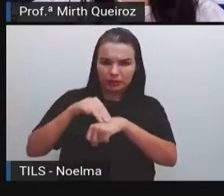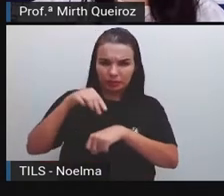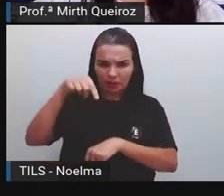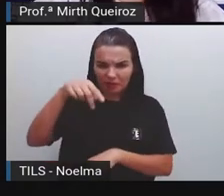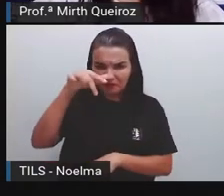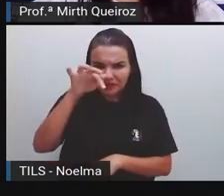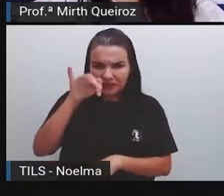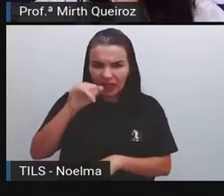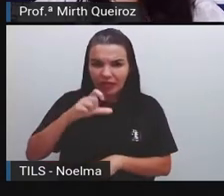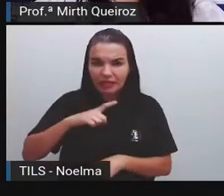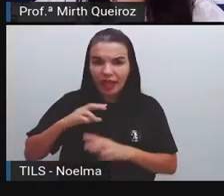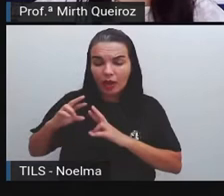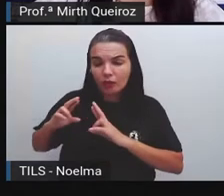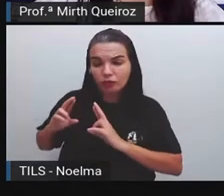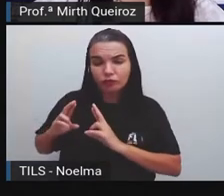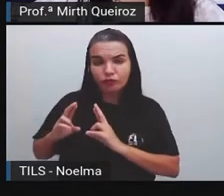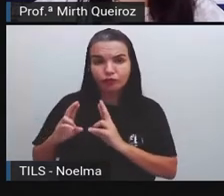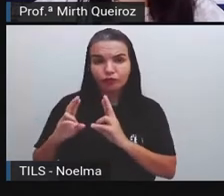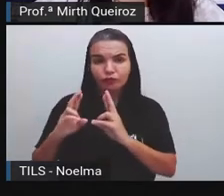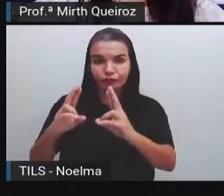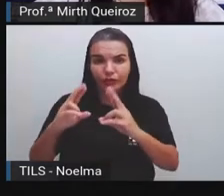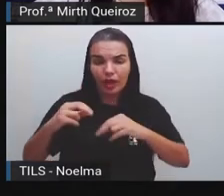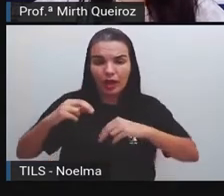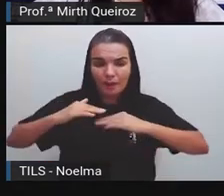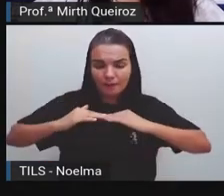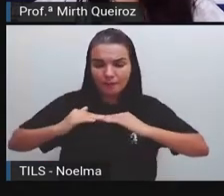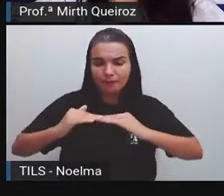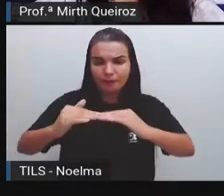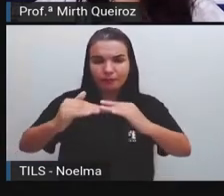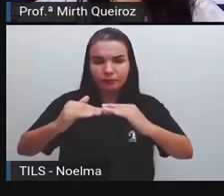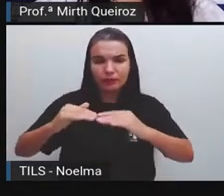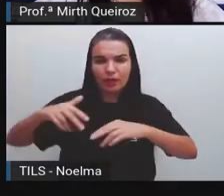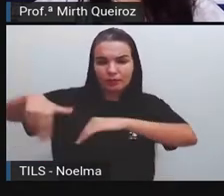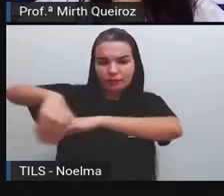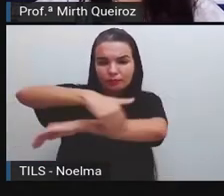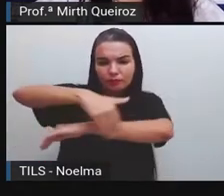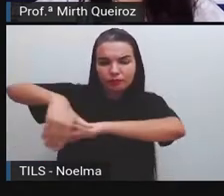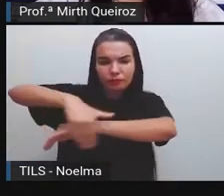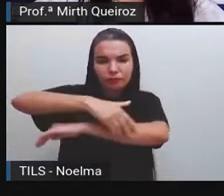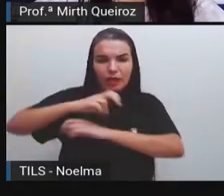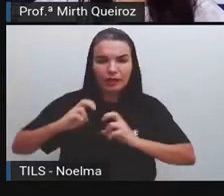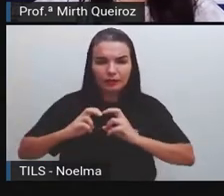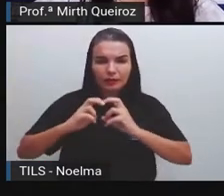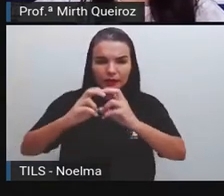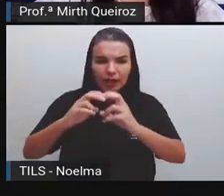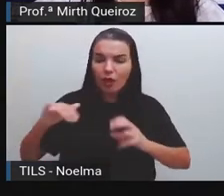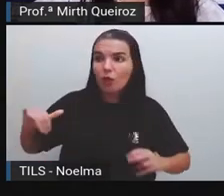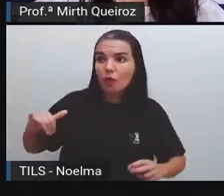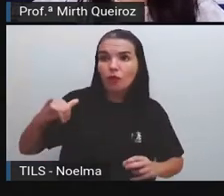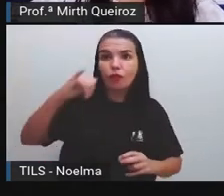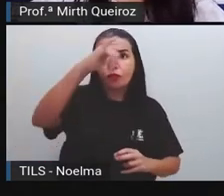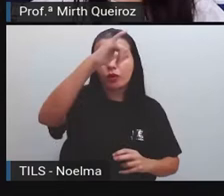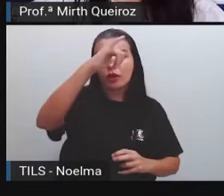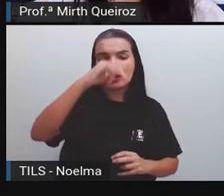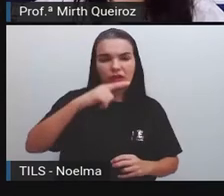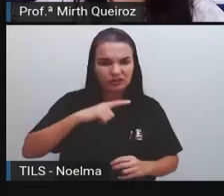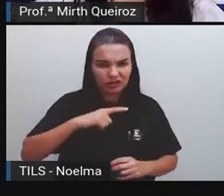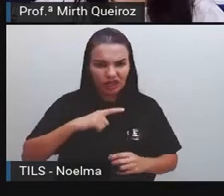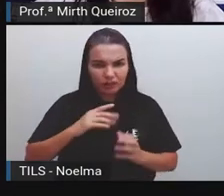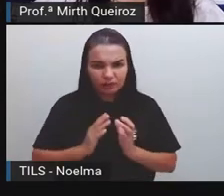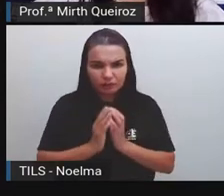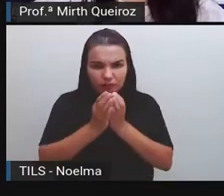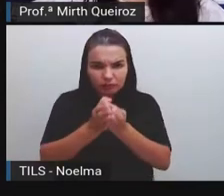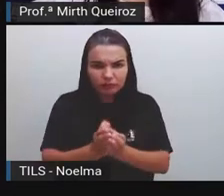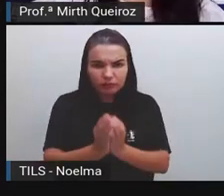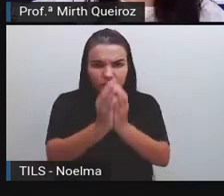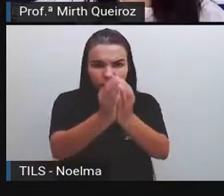existem rodovias, ferrovias, aeroportos, portos? Aqui nós temos o quê? Rodovias,